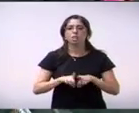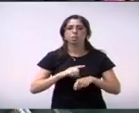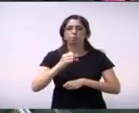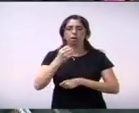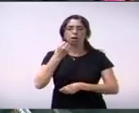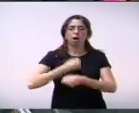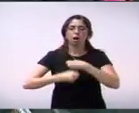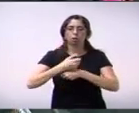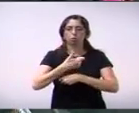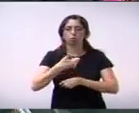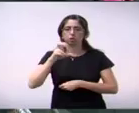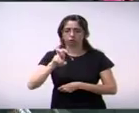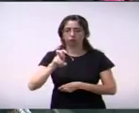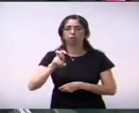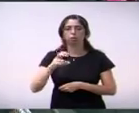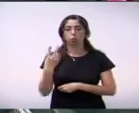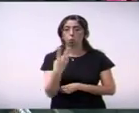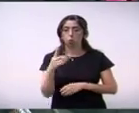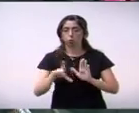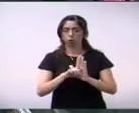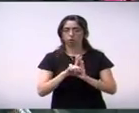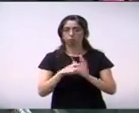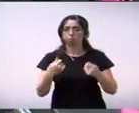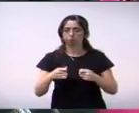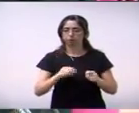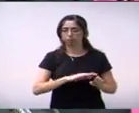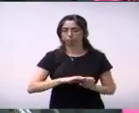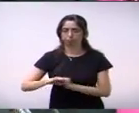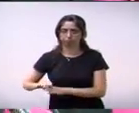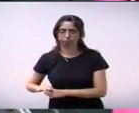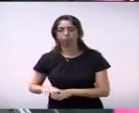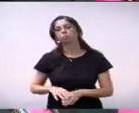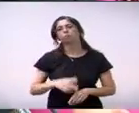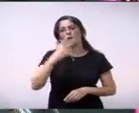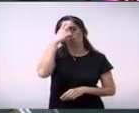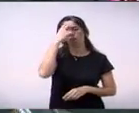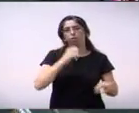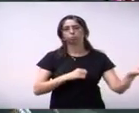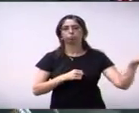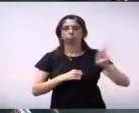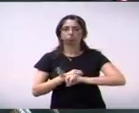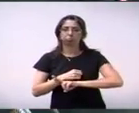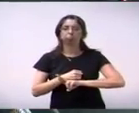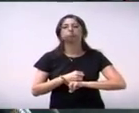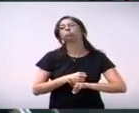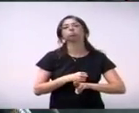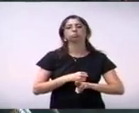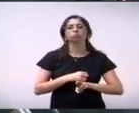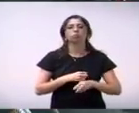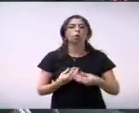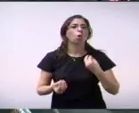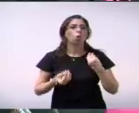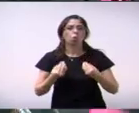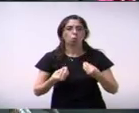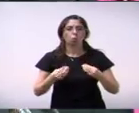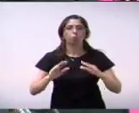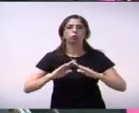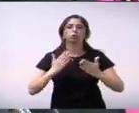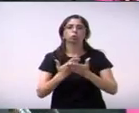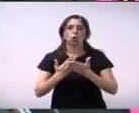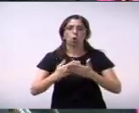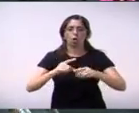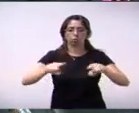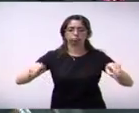vereador Fábio Valadão requer informações ao Executivo sobre a terceirização das cozinhas das escolas públicas de